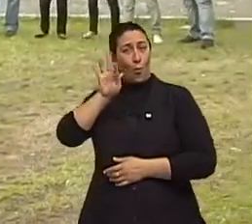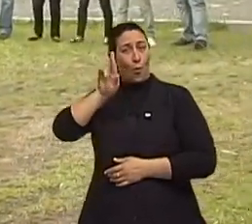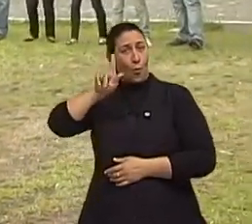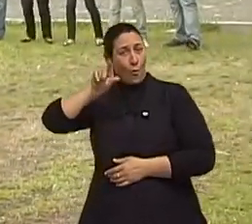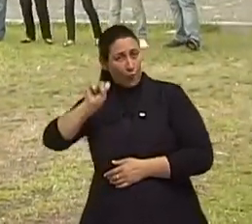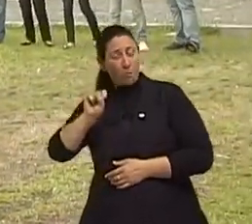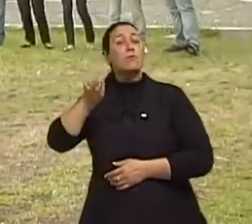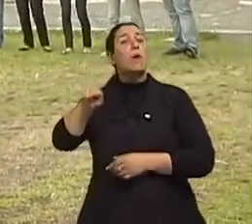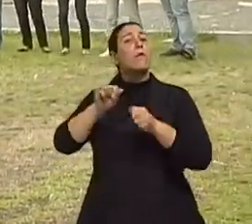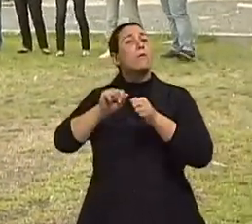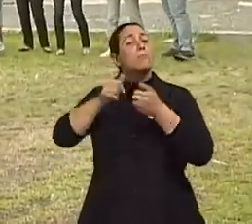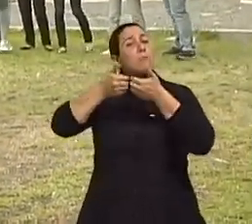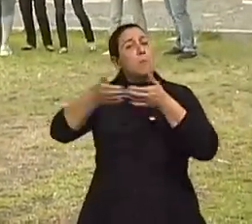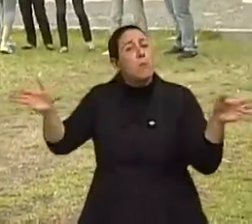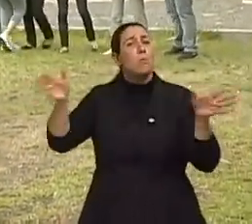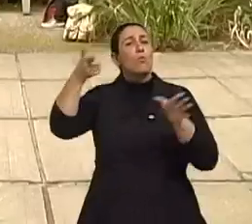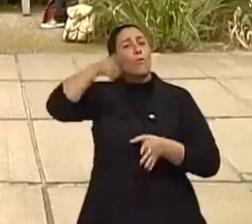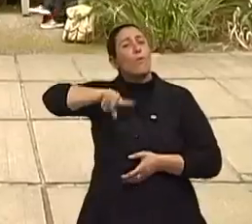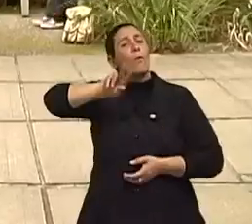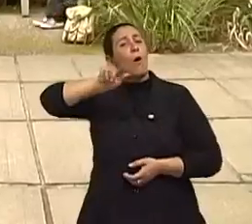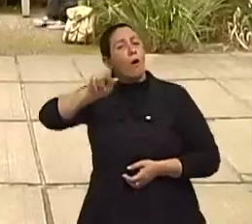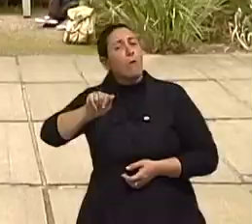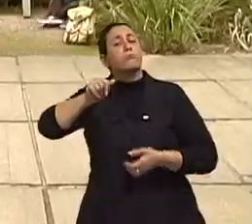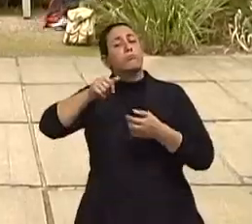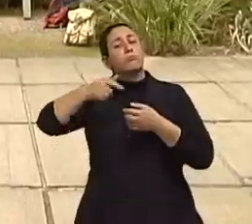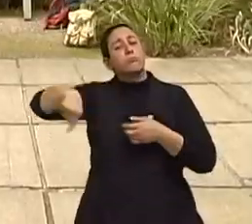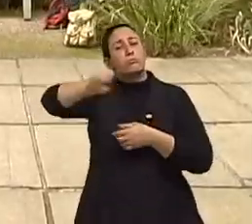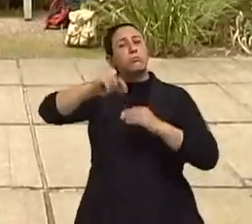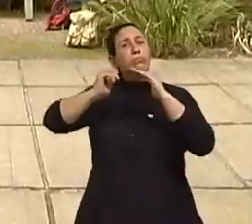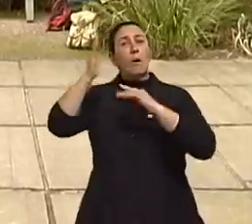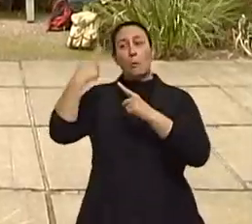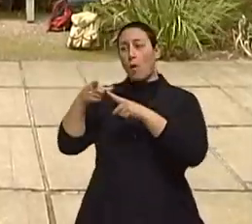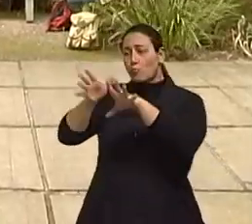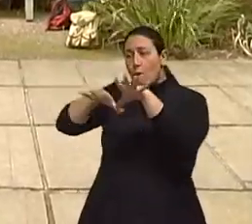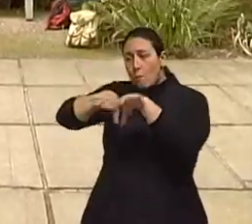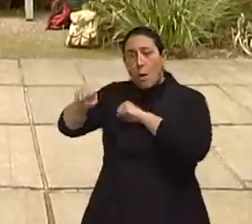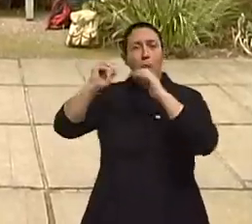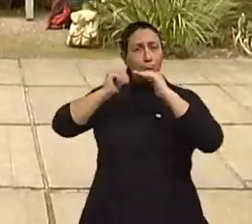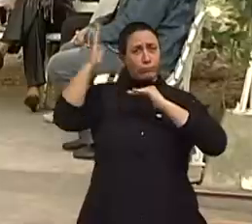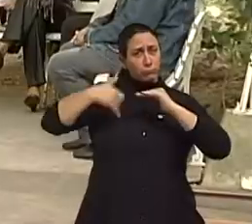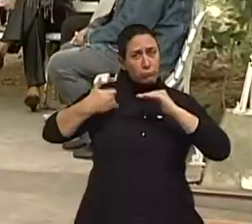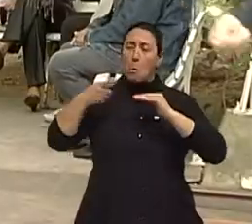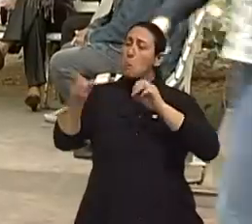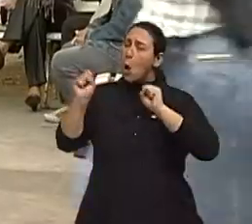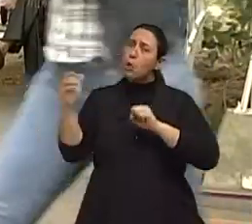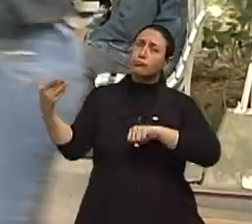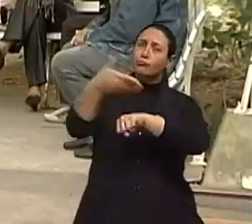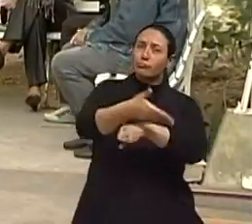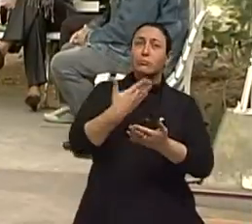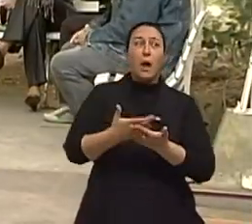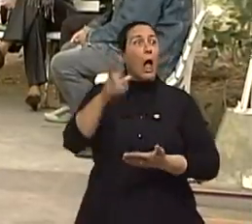seleção de pessoas que já tinham algum curso superior concluído. Foi assim que a Maria da Graça ingressou em